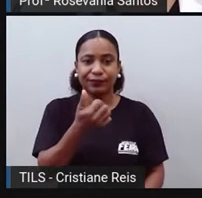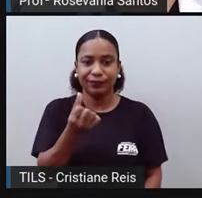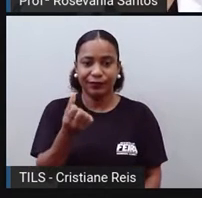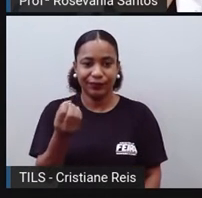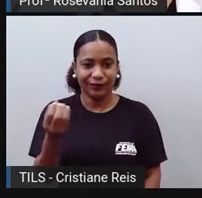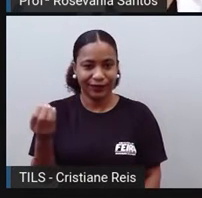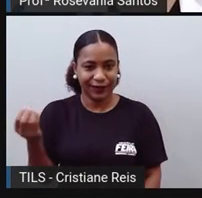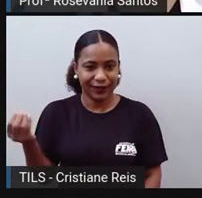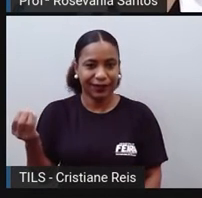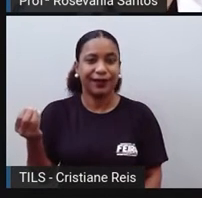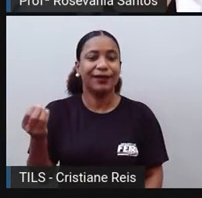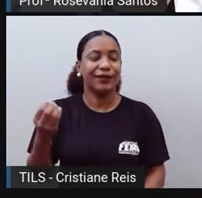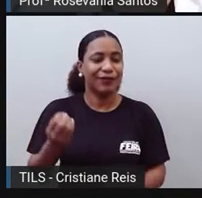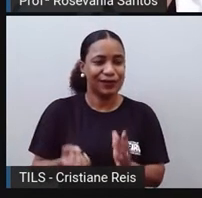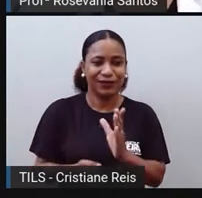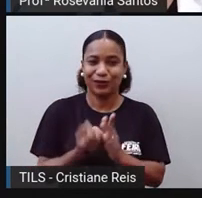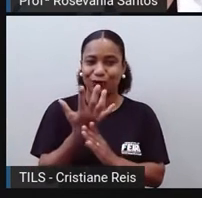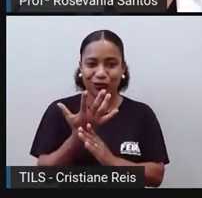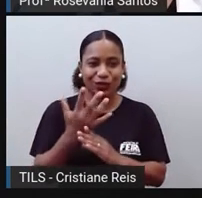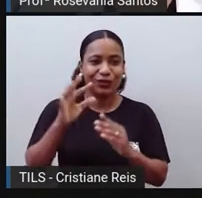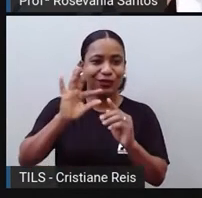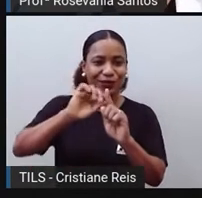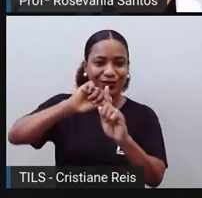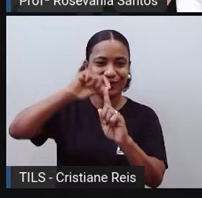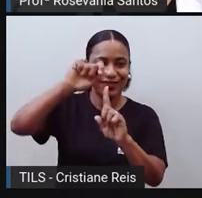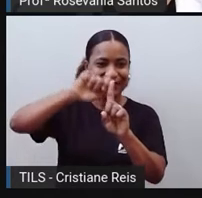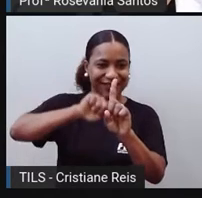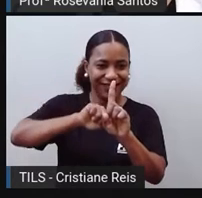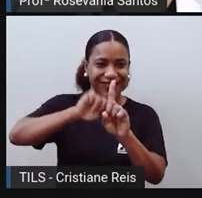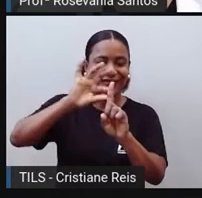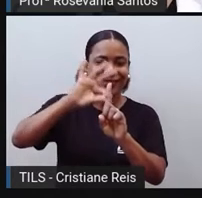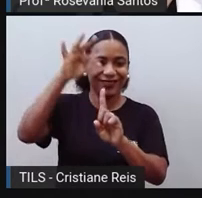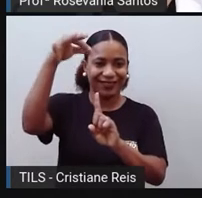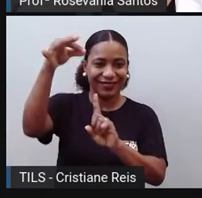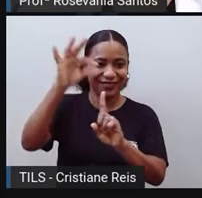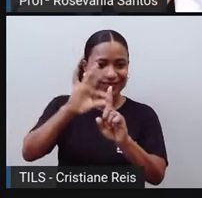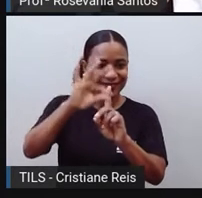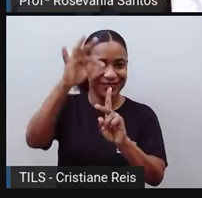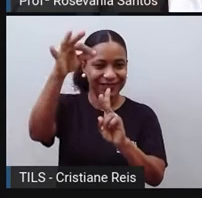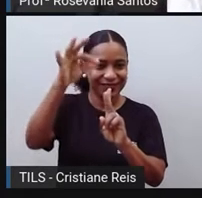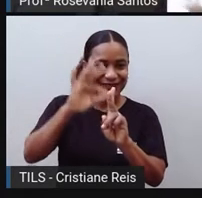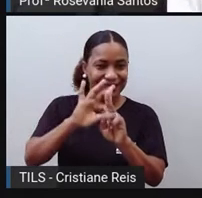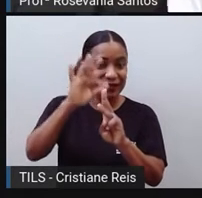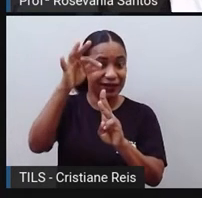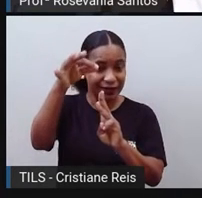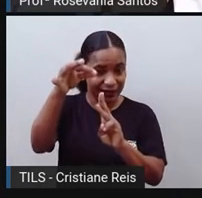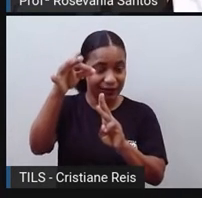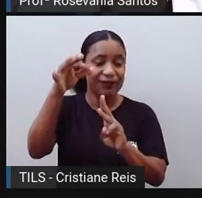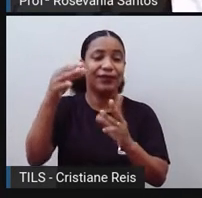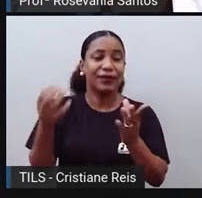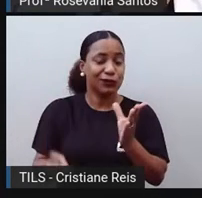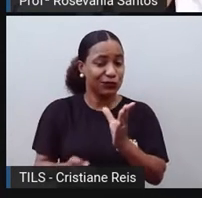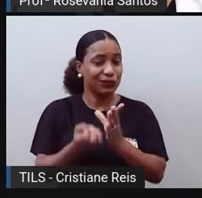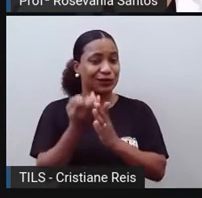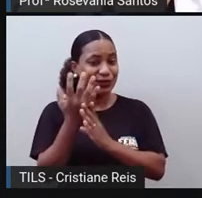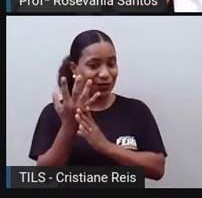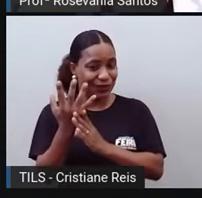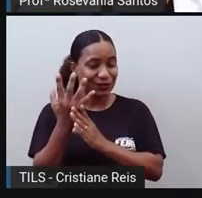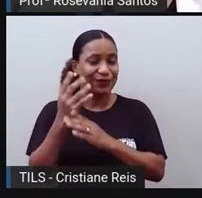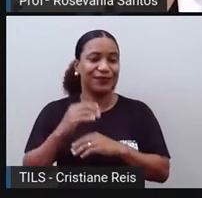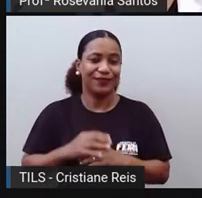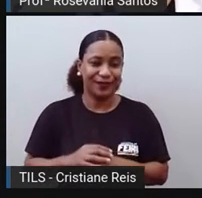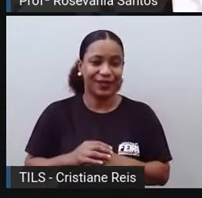calendário, né? Gregoriano. Então, de qualquer forma, já começamos a ter um calendário em que muitas outras nações também se